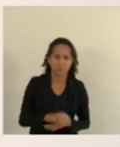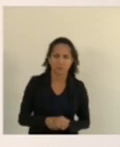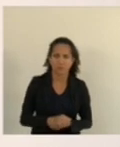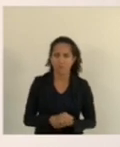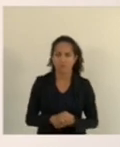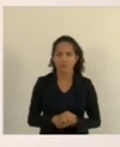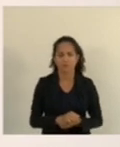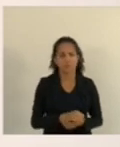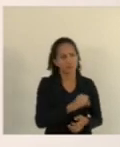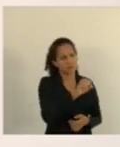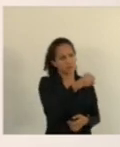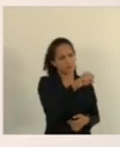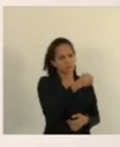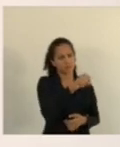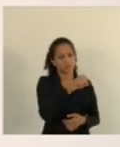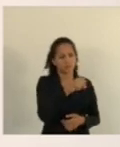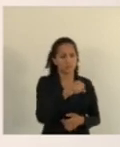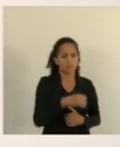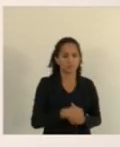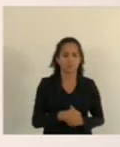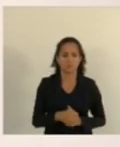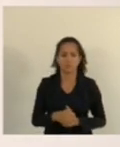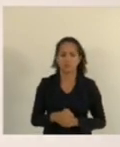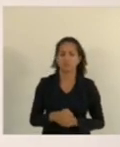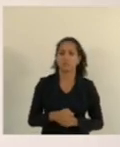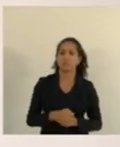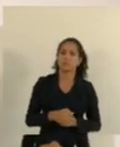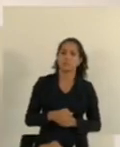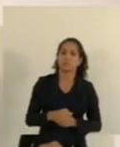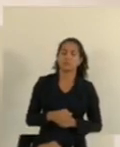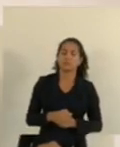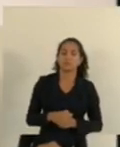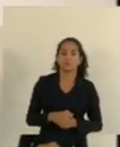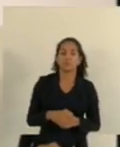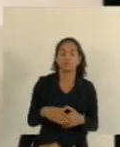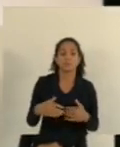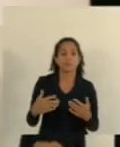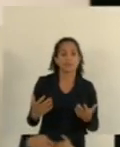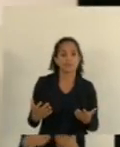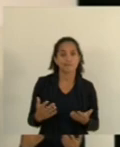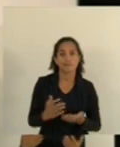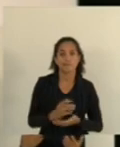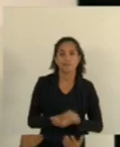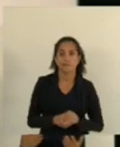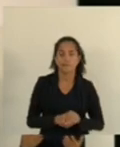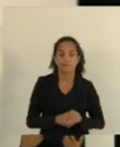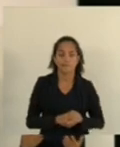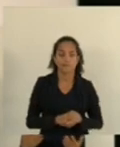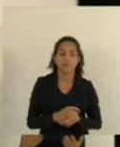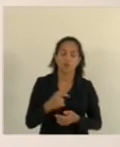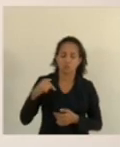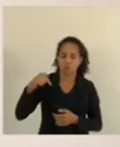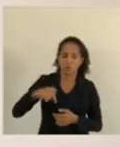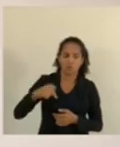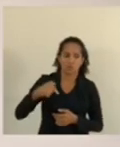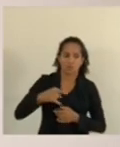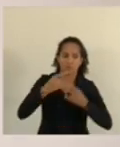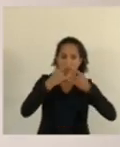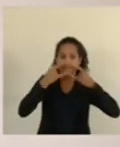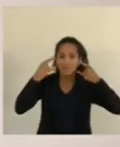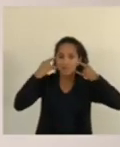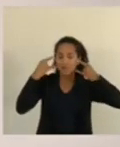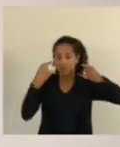Como sim, seu deputado. Ah, sim. Então, estou aqui no gabinete, será minha marca.